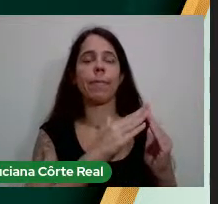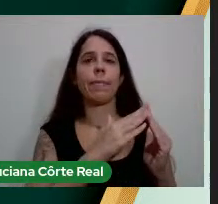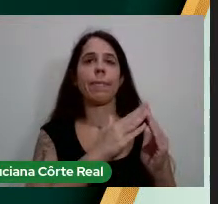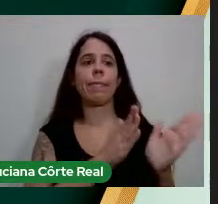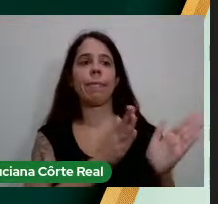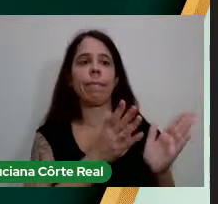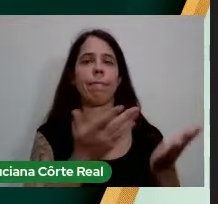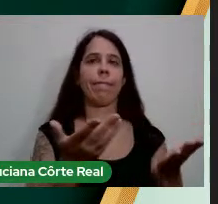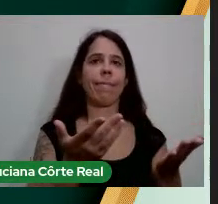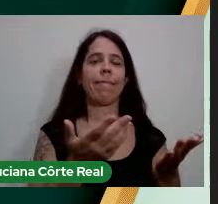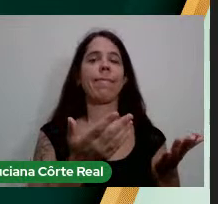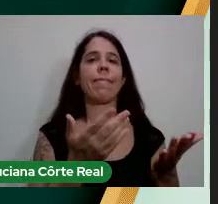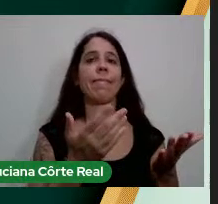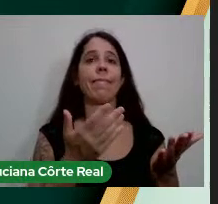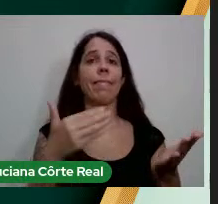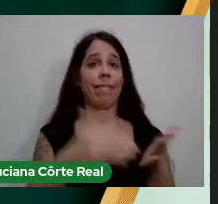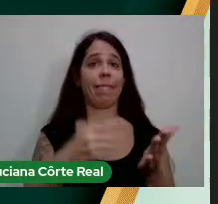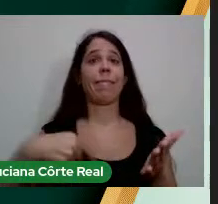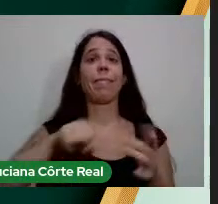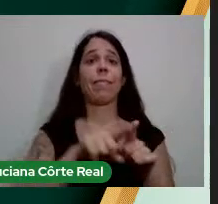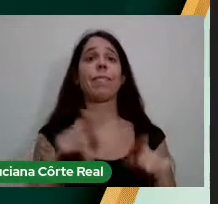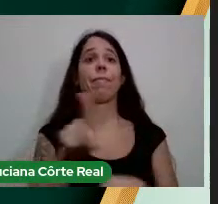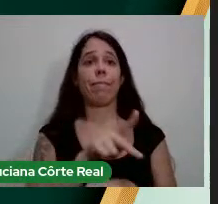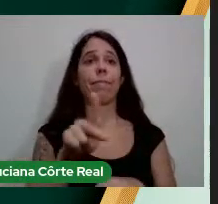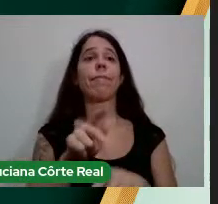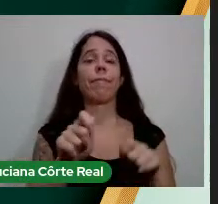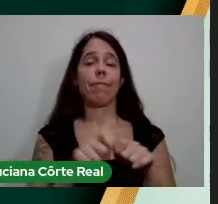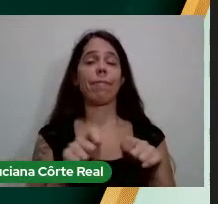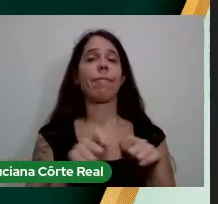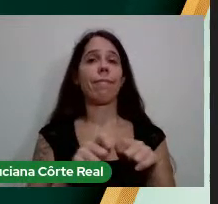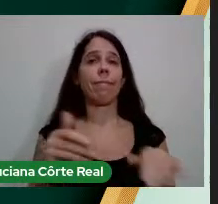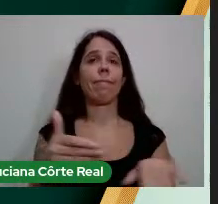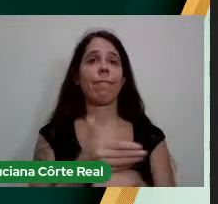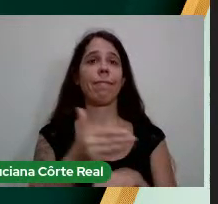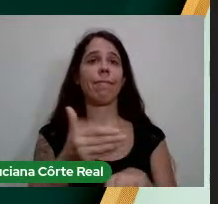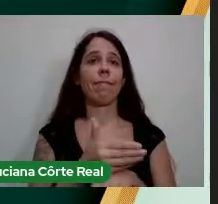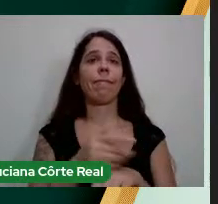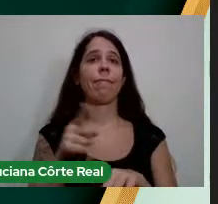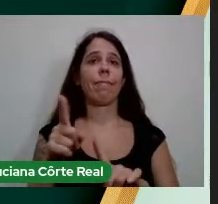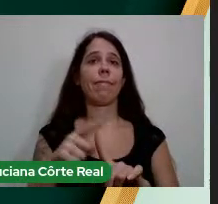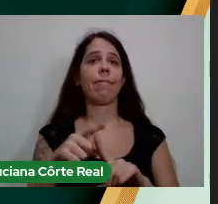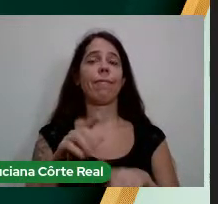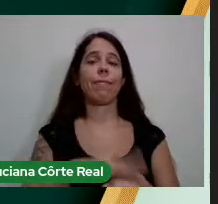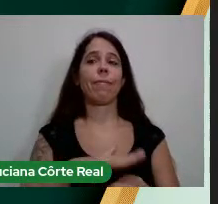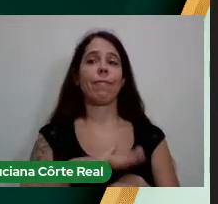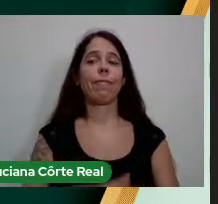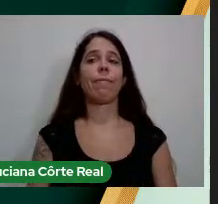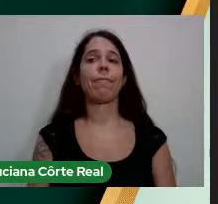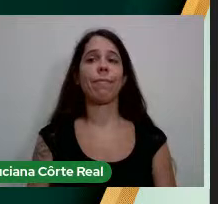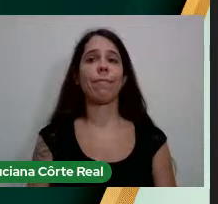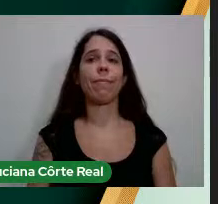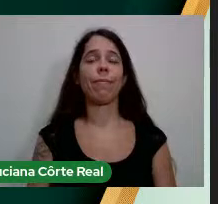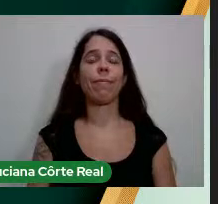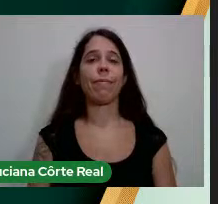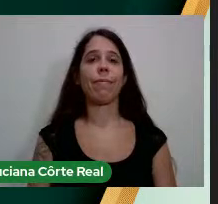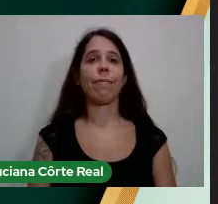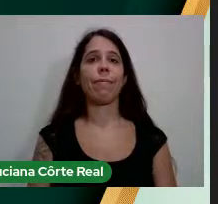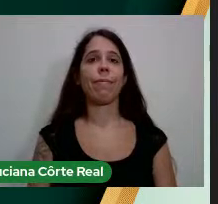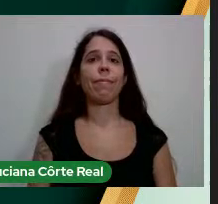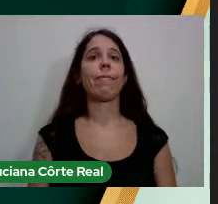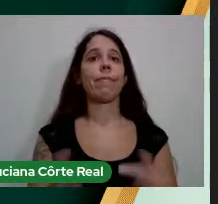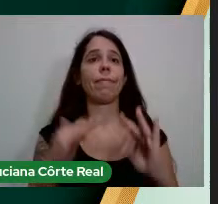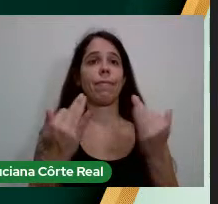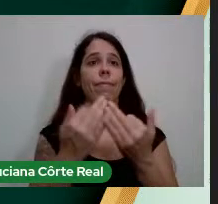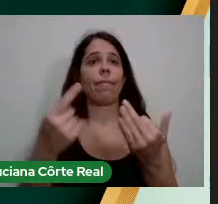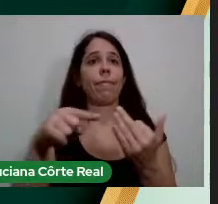Isso Até nós Professores Também Participamos Desses momentos Então A família De